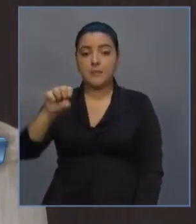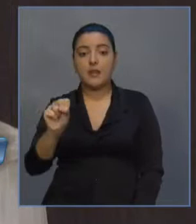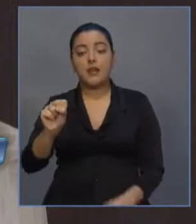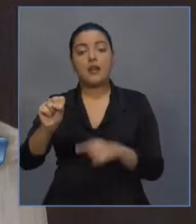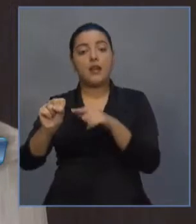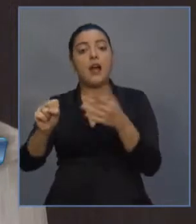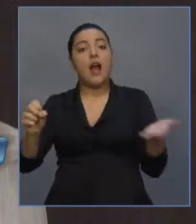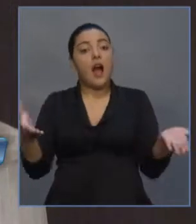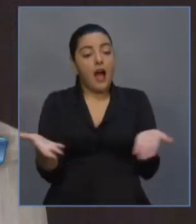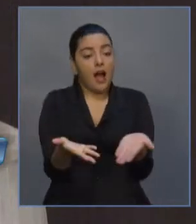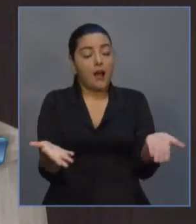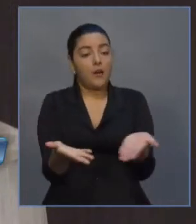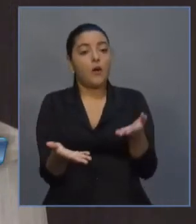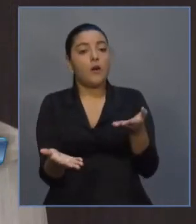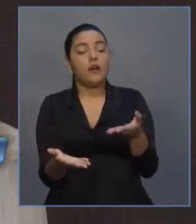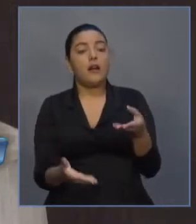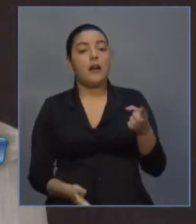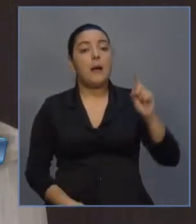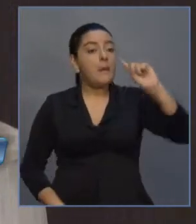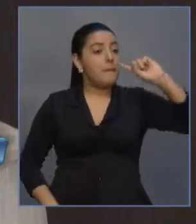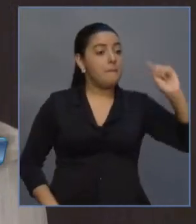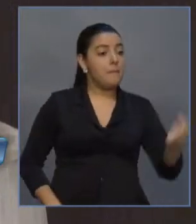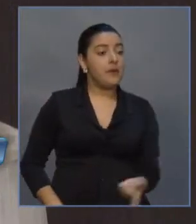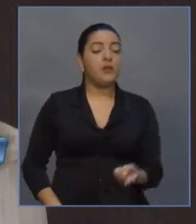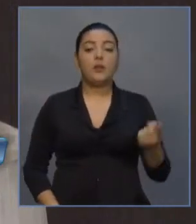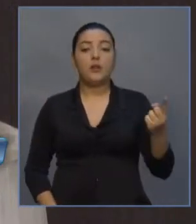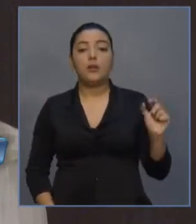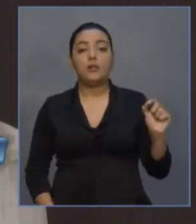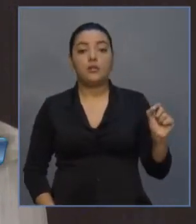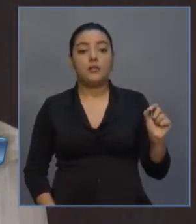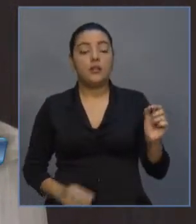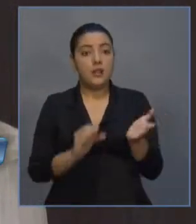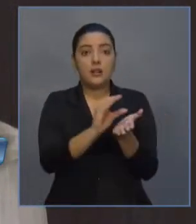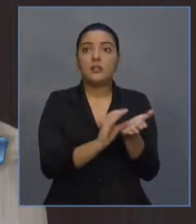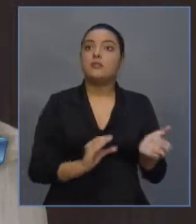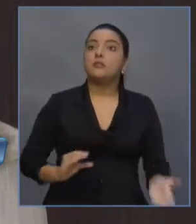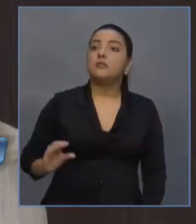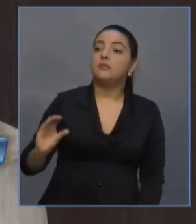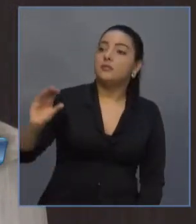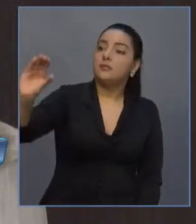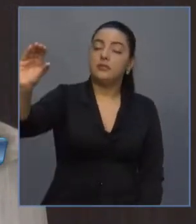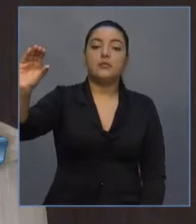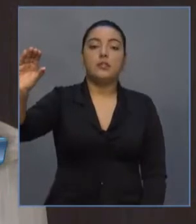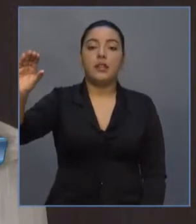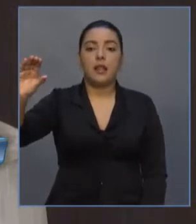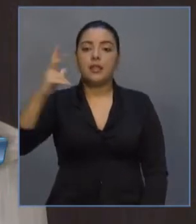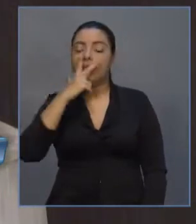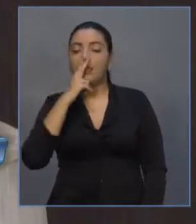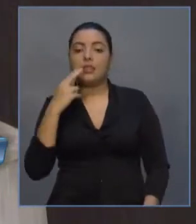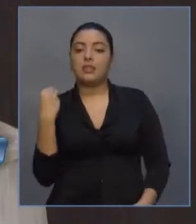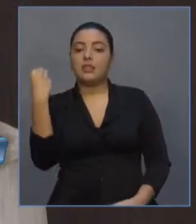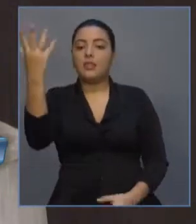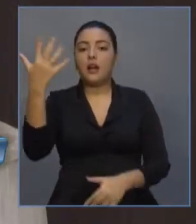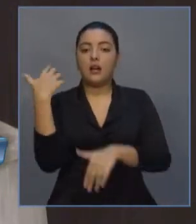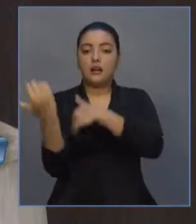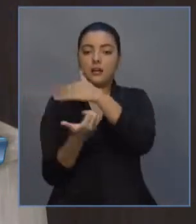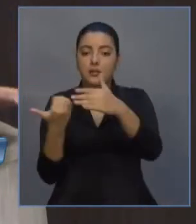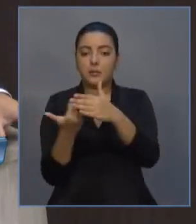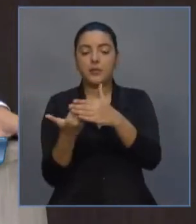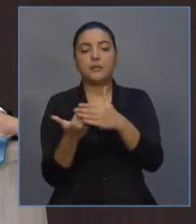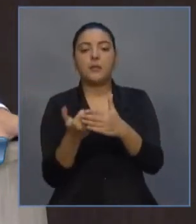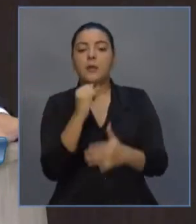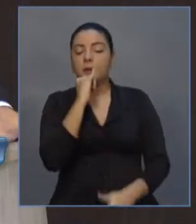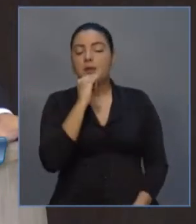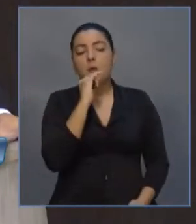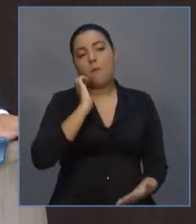milionária subvenção econômica. Ele literalmente tira do contribuinte que compra